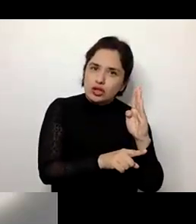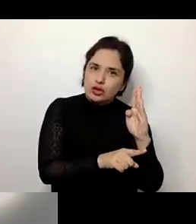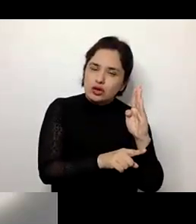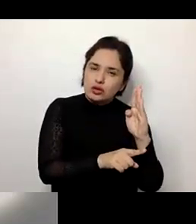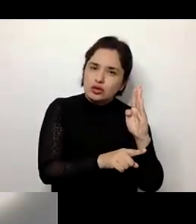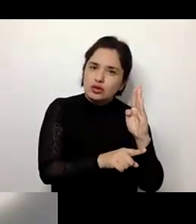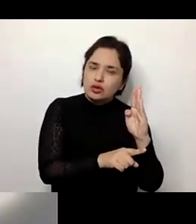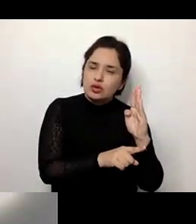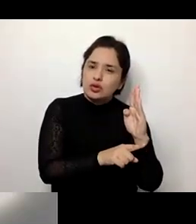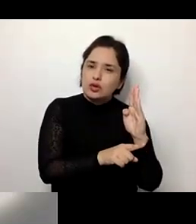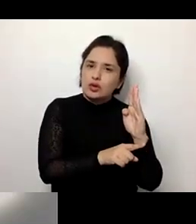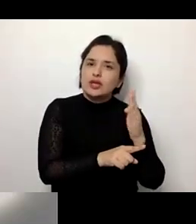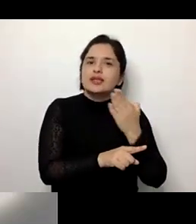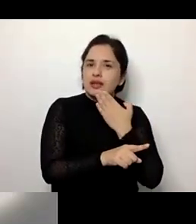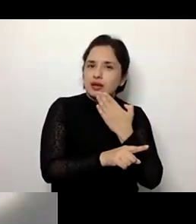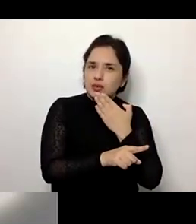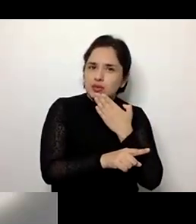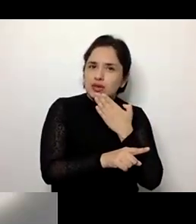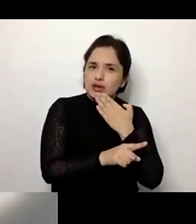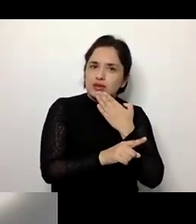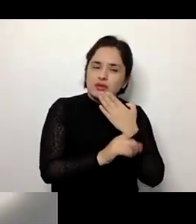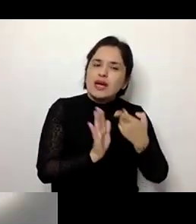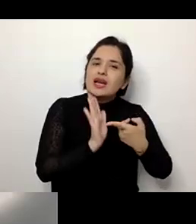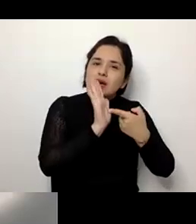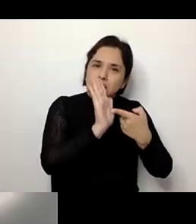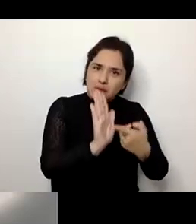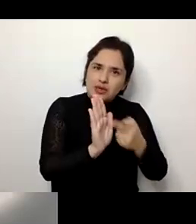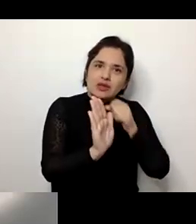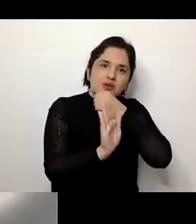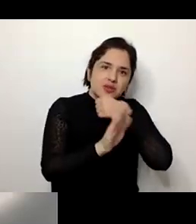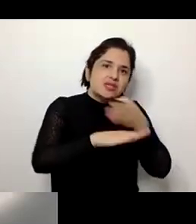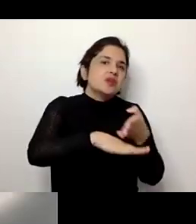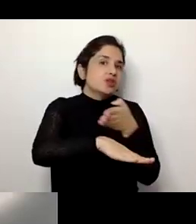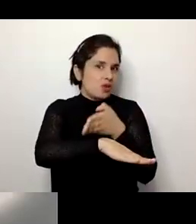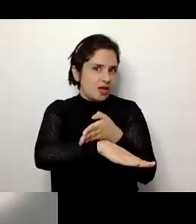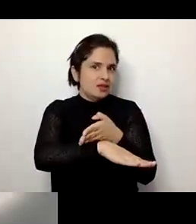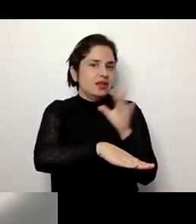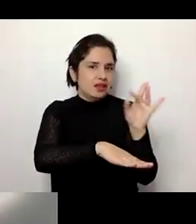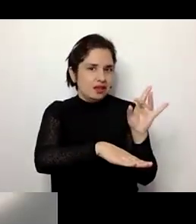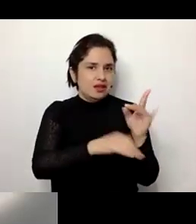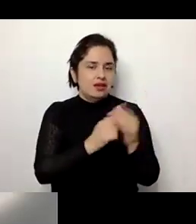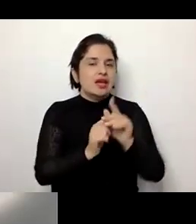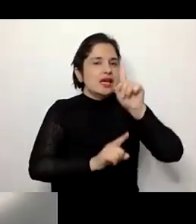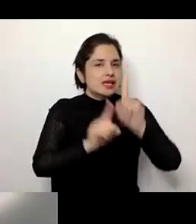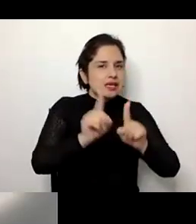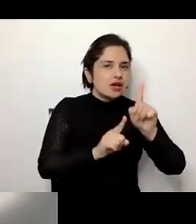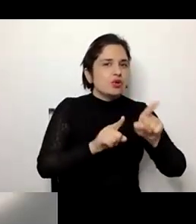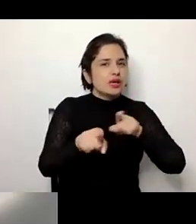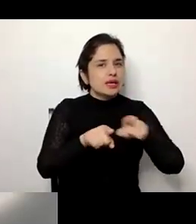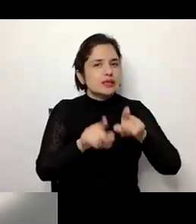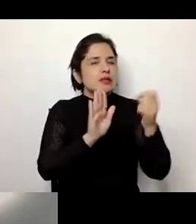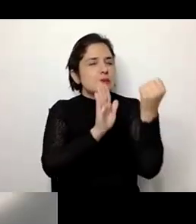também apresentar um envelhecimento precoce e também algumas questões mais